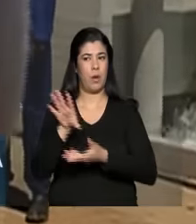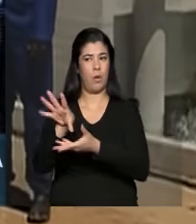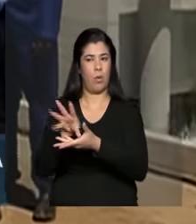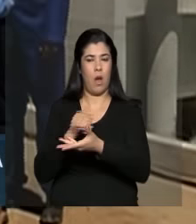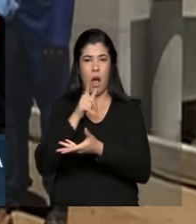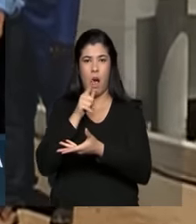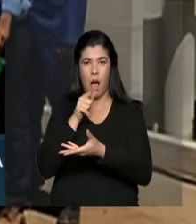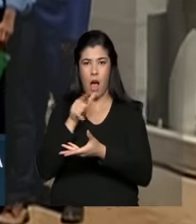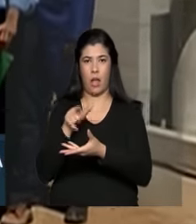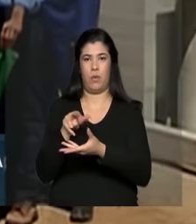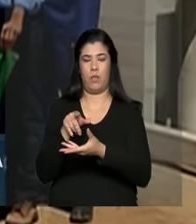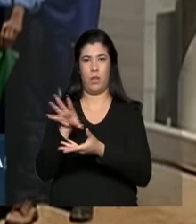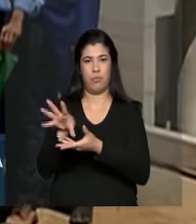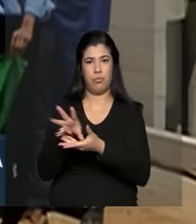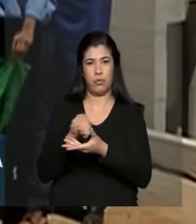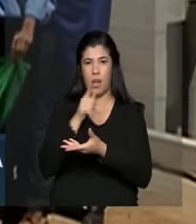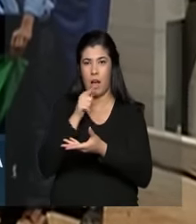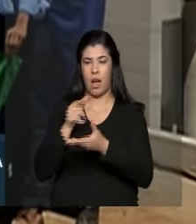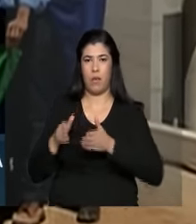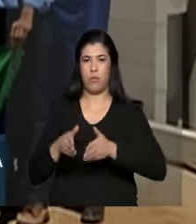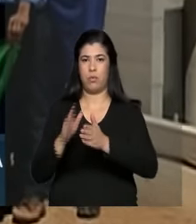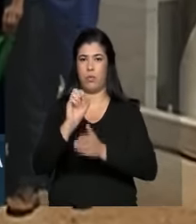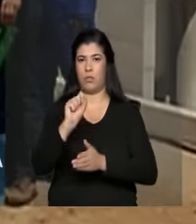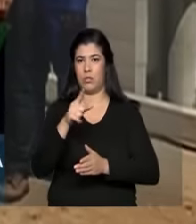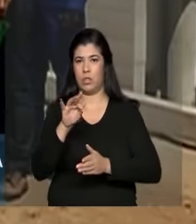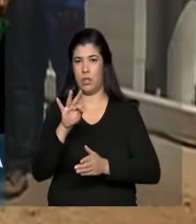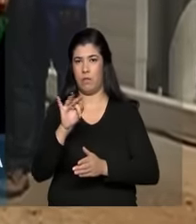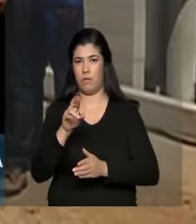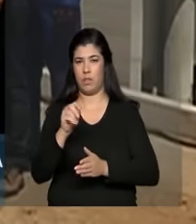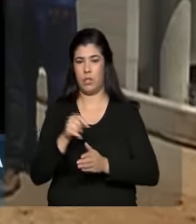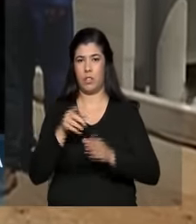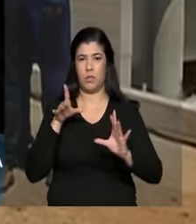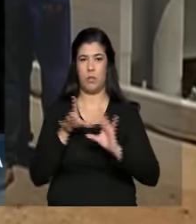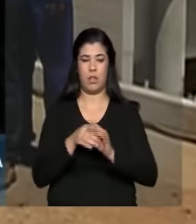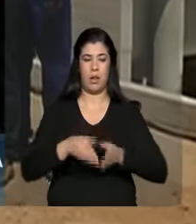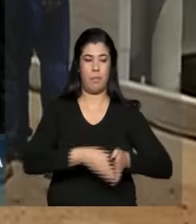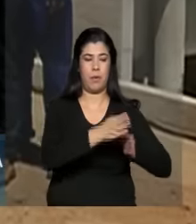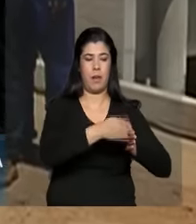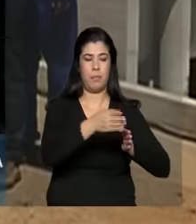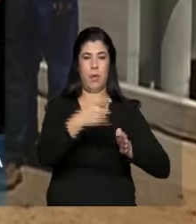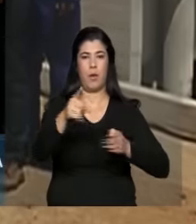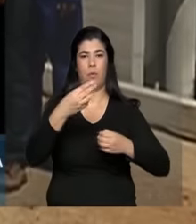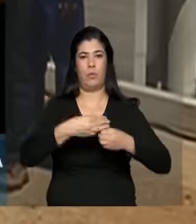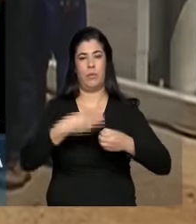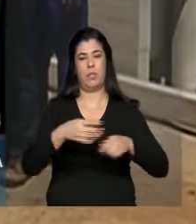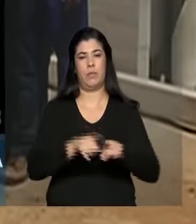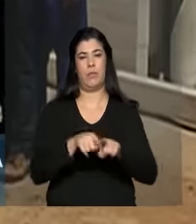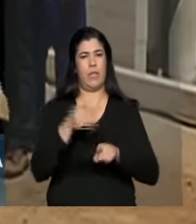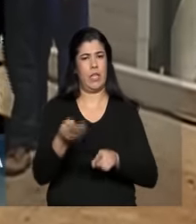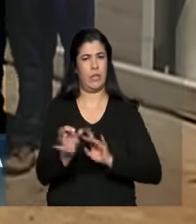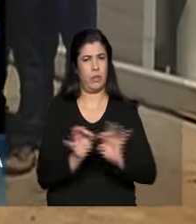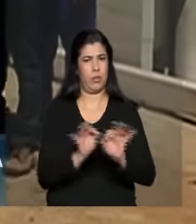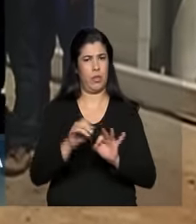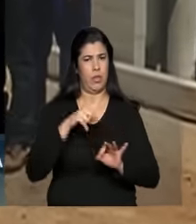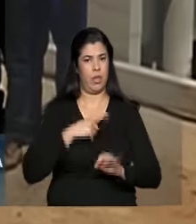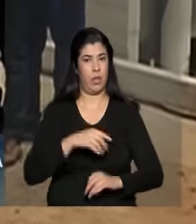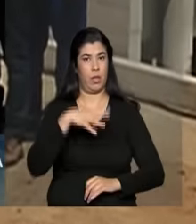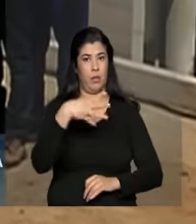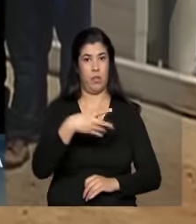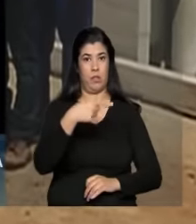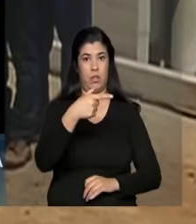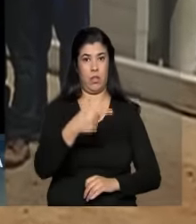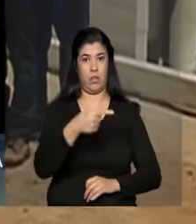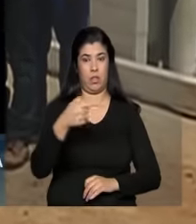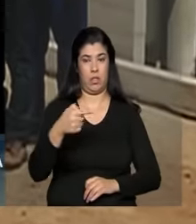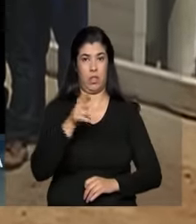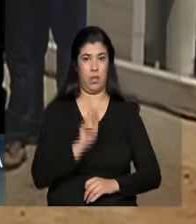água do Rio São Francisco para essa região do Nordeste Brasileiro. Como dizíamos, o projeto tem 477